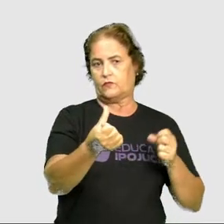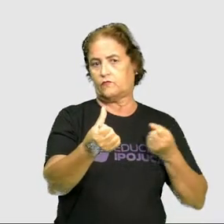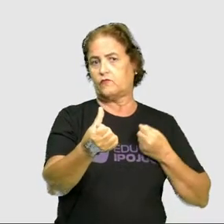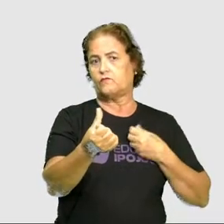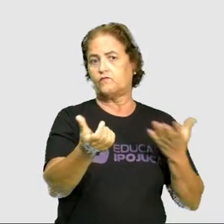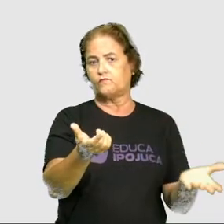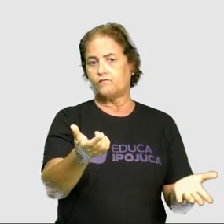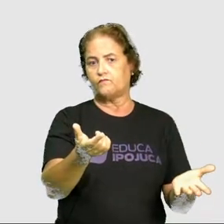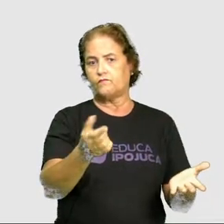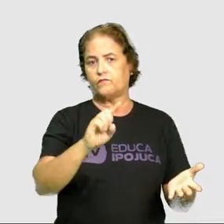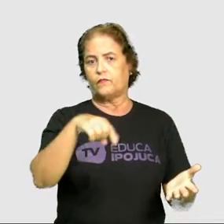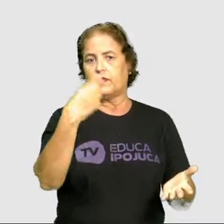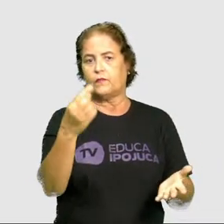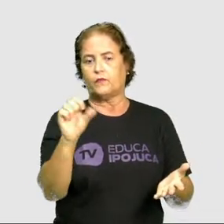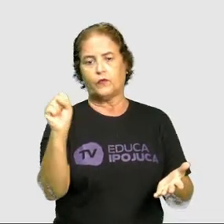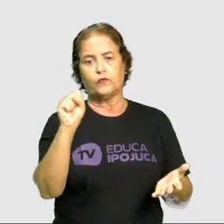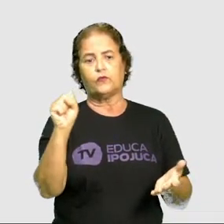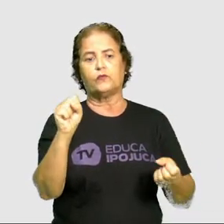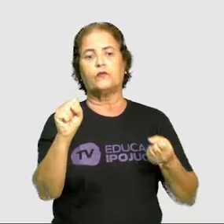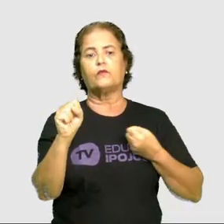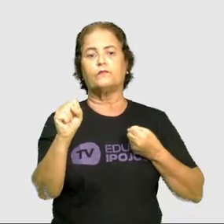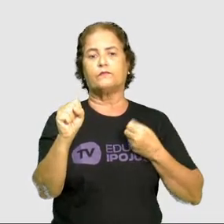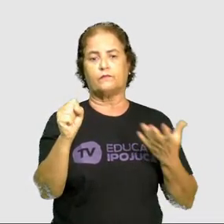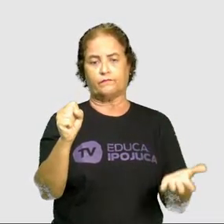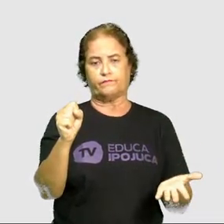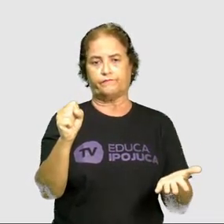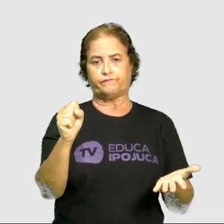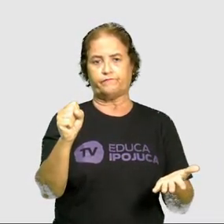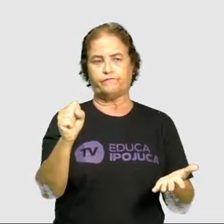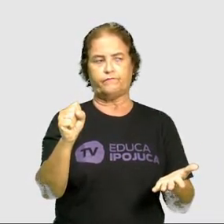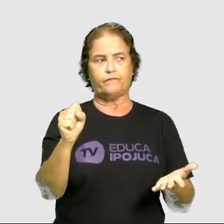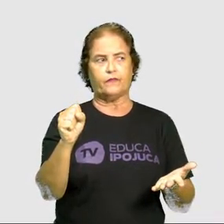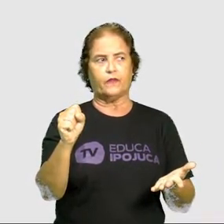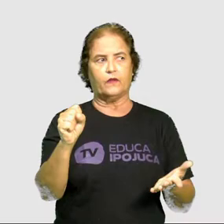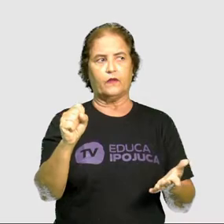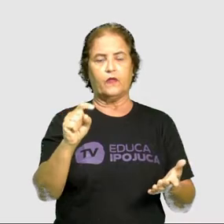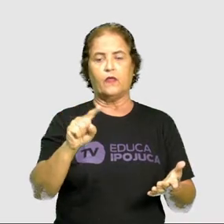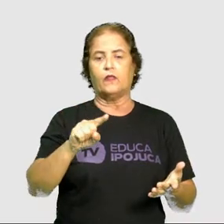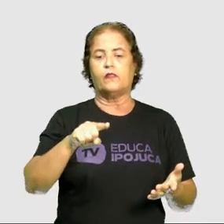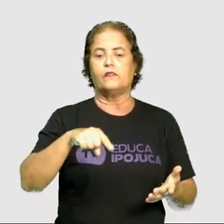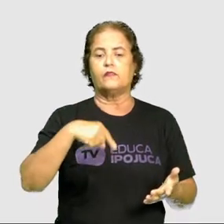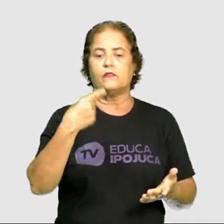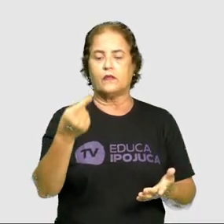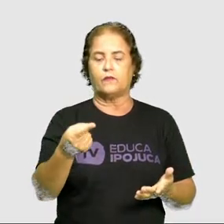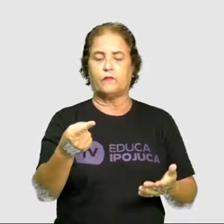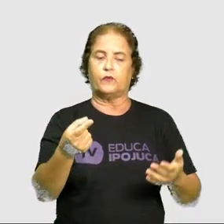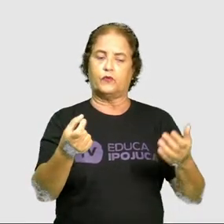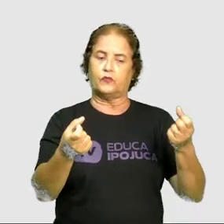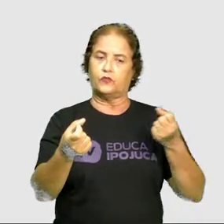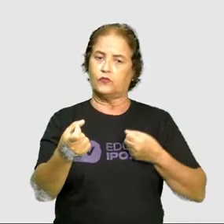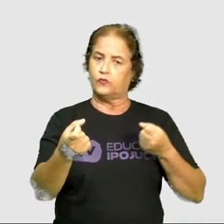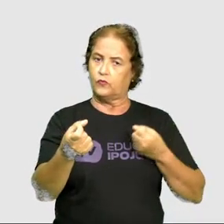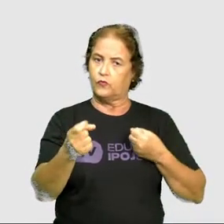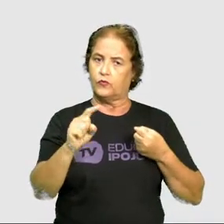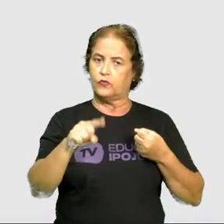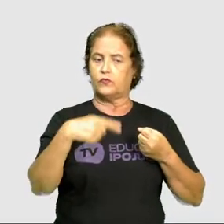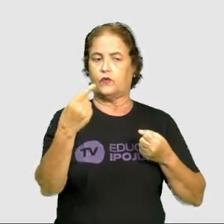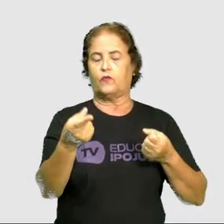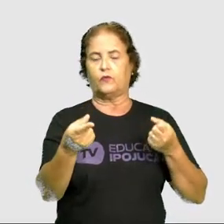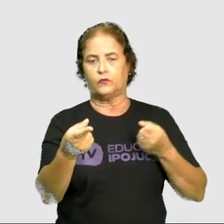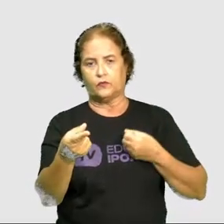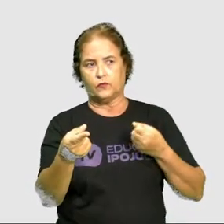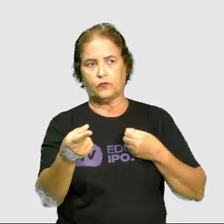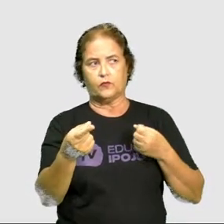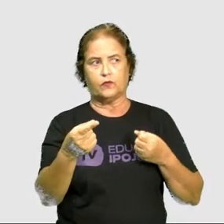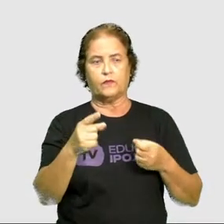Depois do 8 e aí temos, além de depois do 8, temos o outro número e tem um que